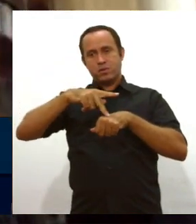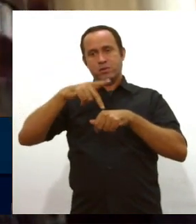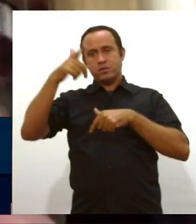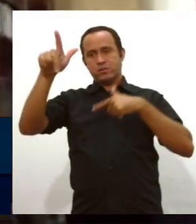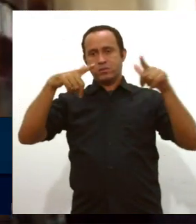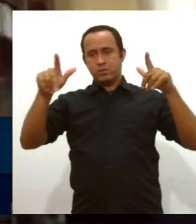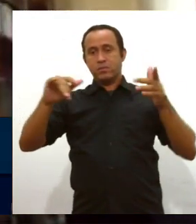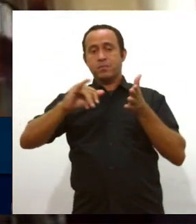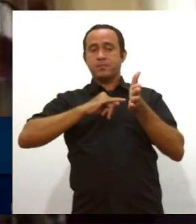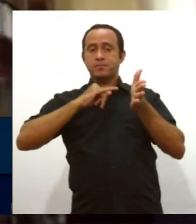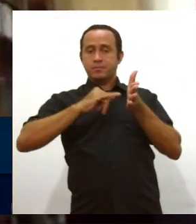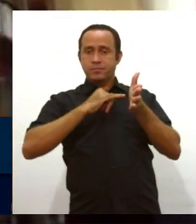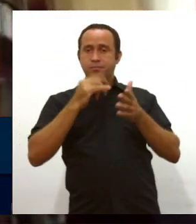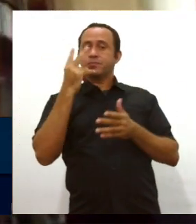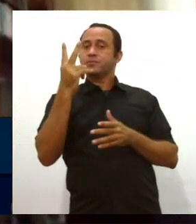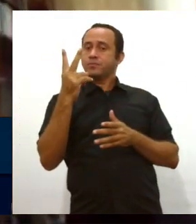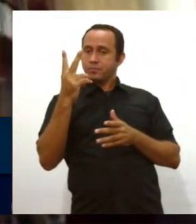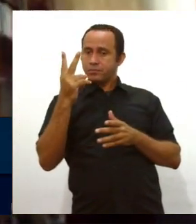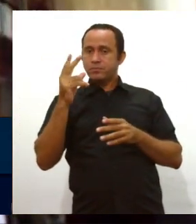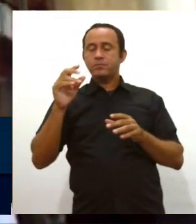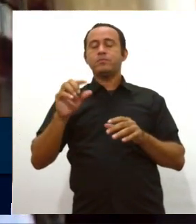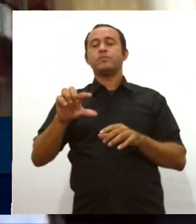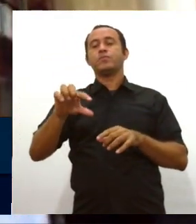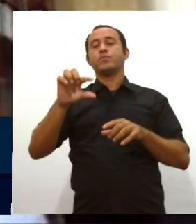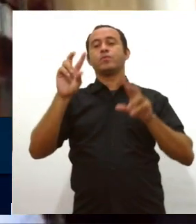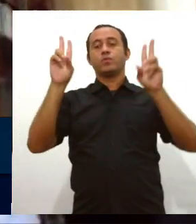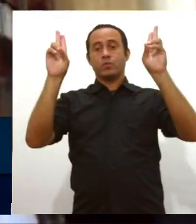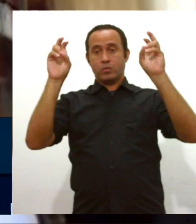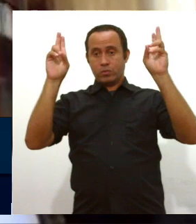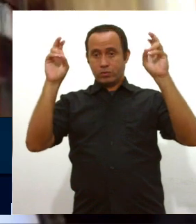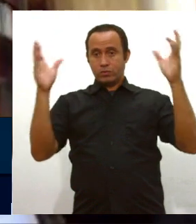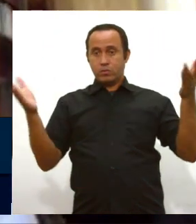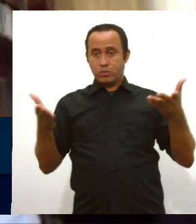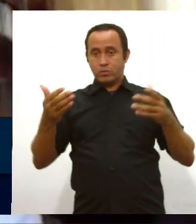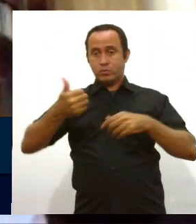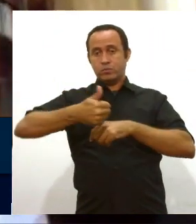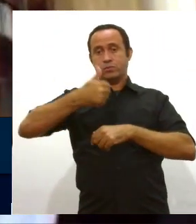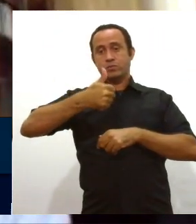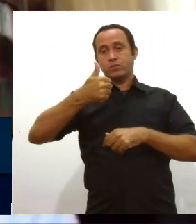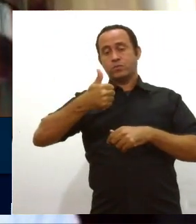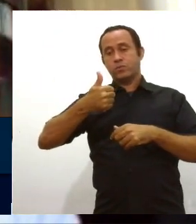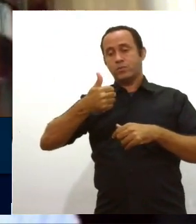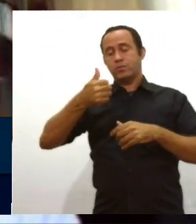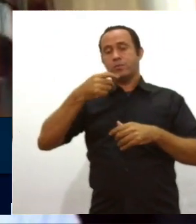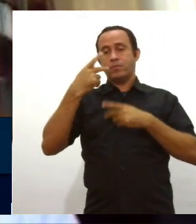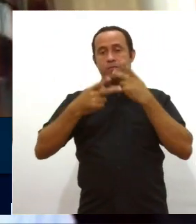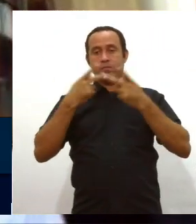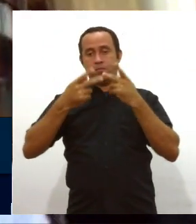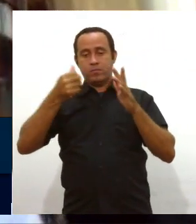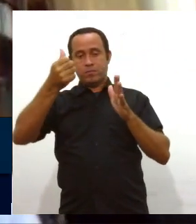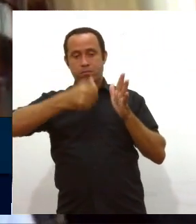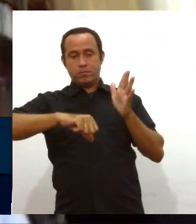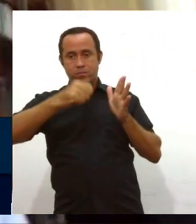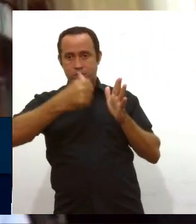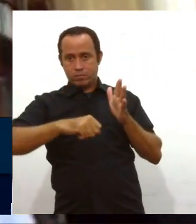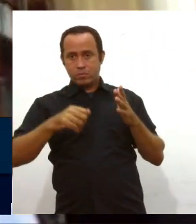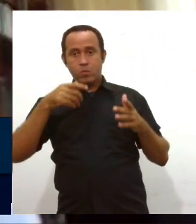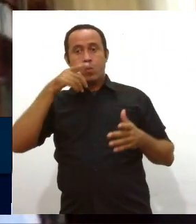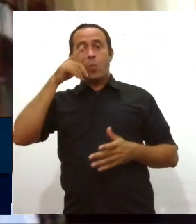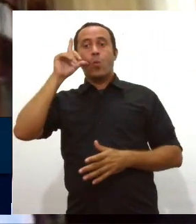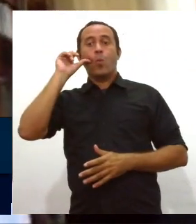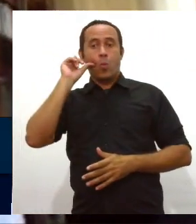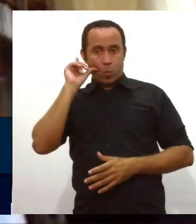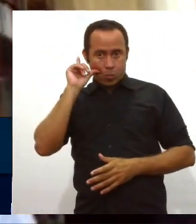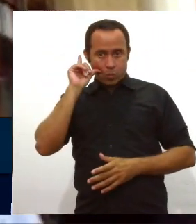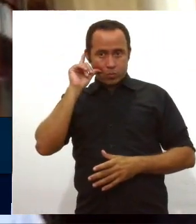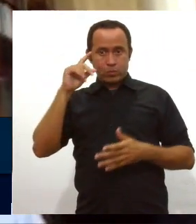inscrição para fazer dois destaques na manhã de hoje. O primeiro deles é registrar registrar que, no dia de ontem,